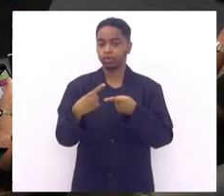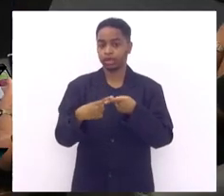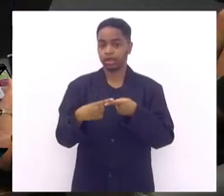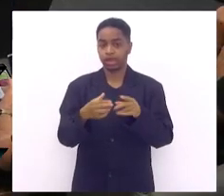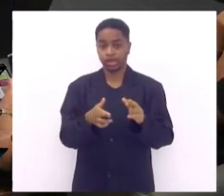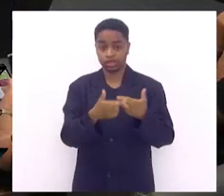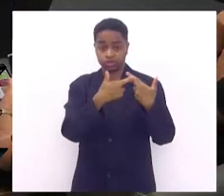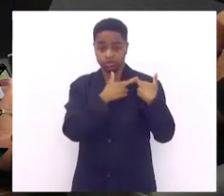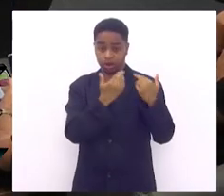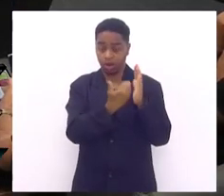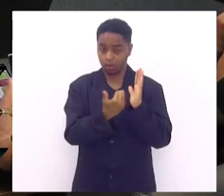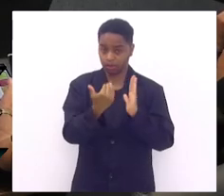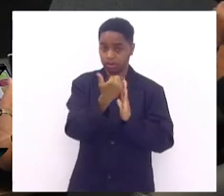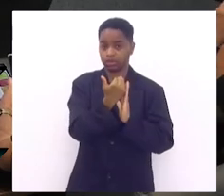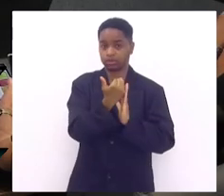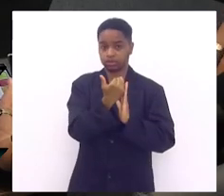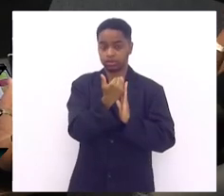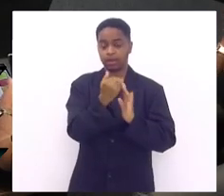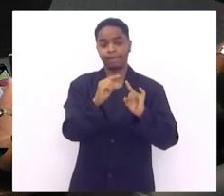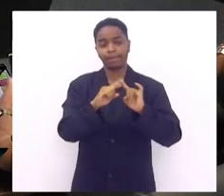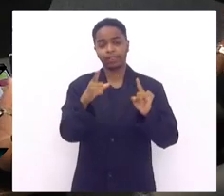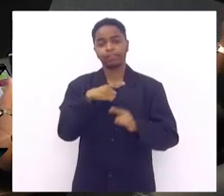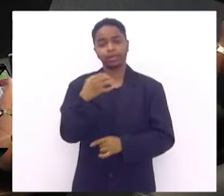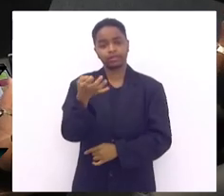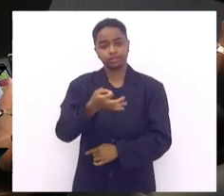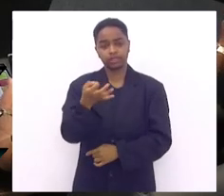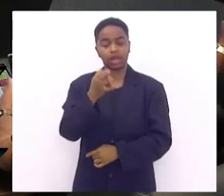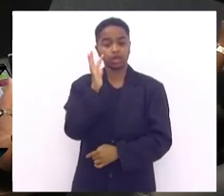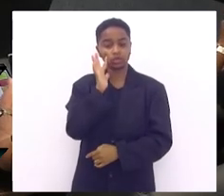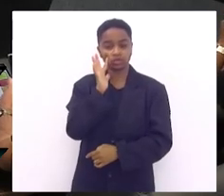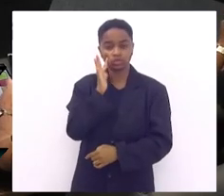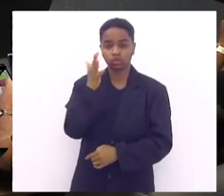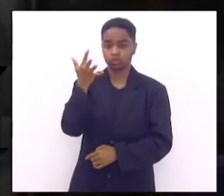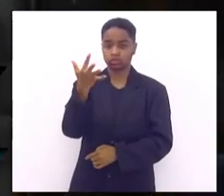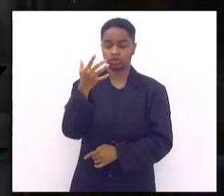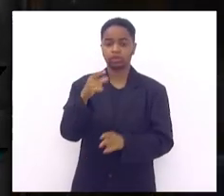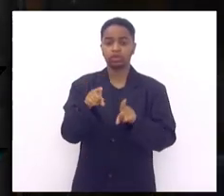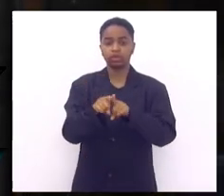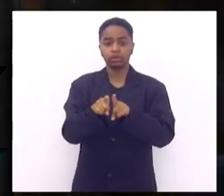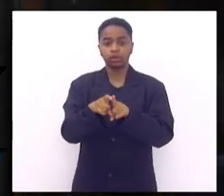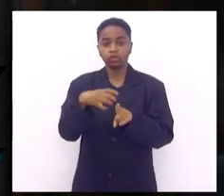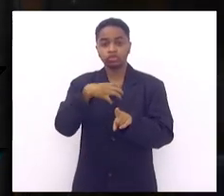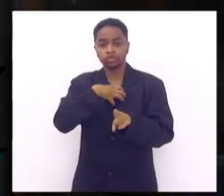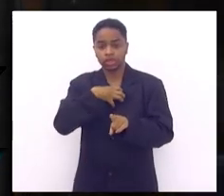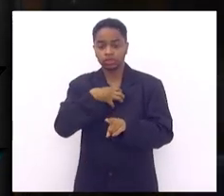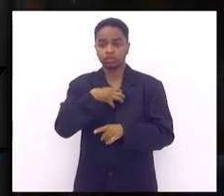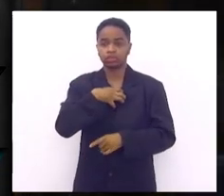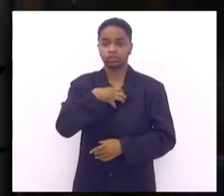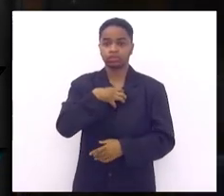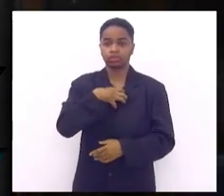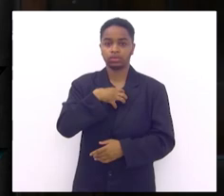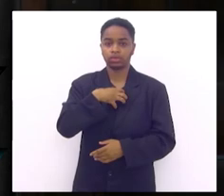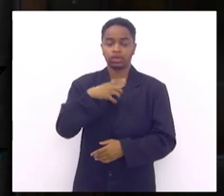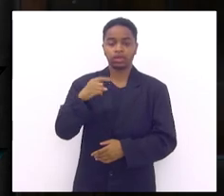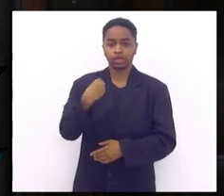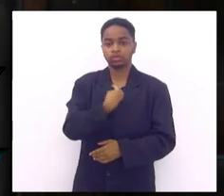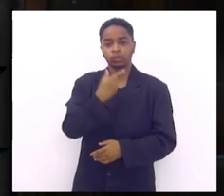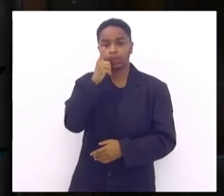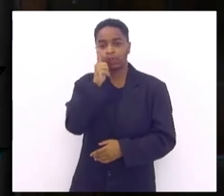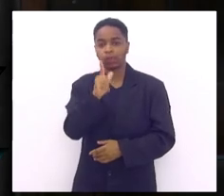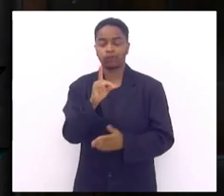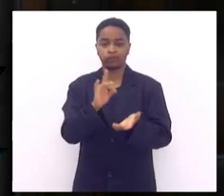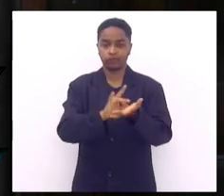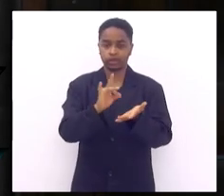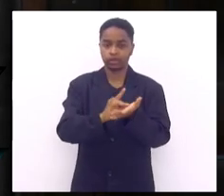responsabilidade aumenta mas com certeza a solução e a maneira para que a gente chegue de fato numa